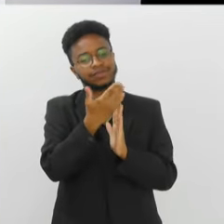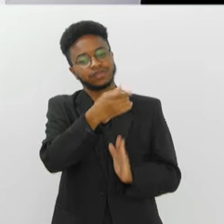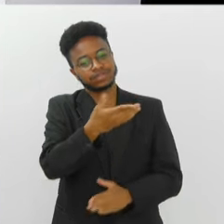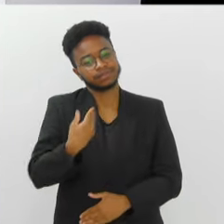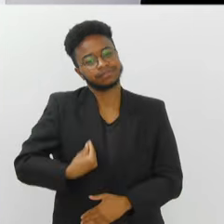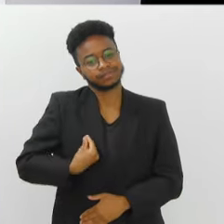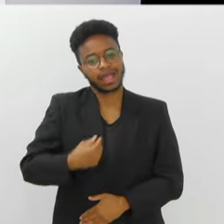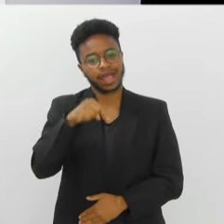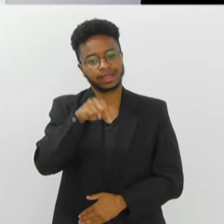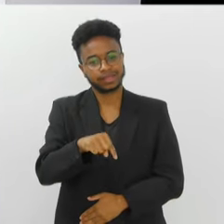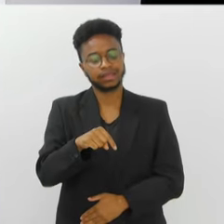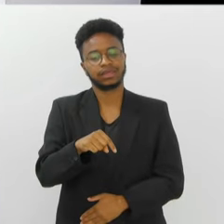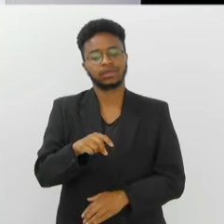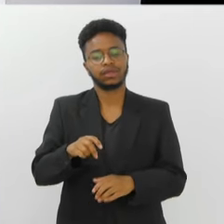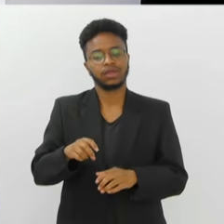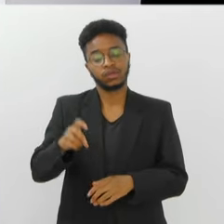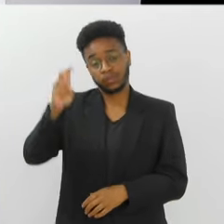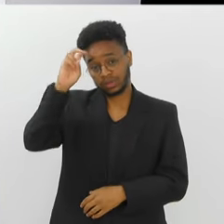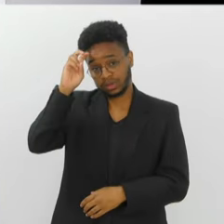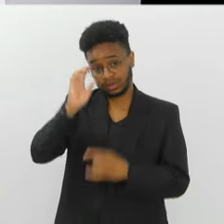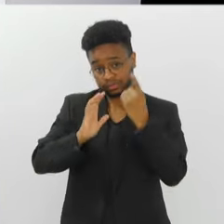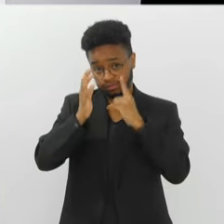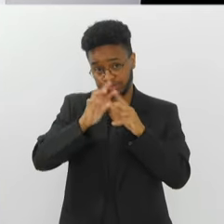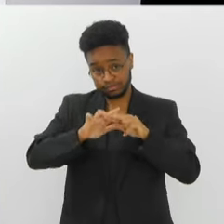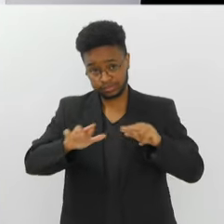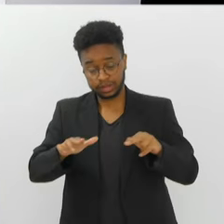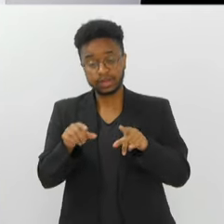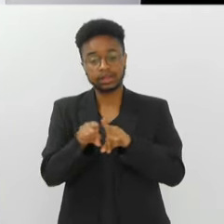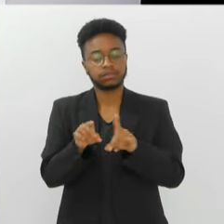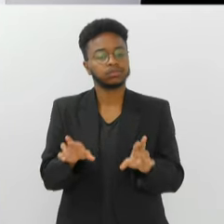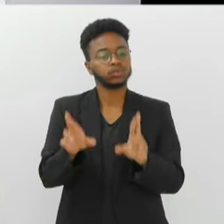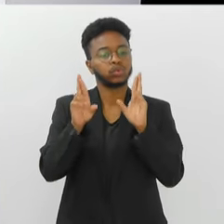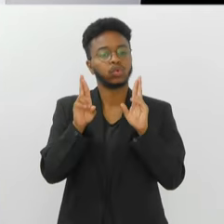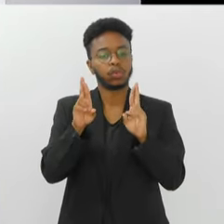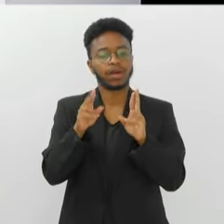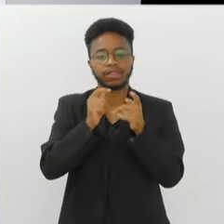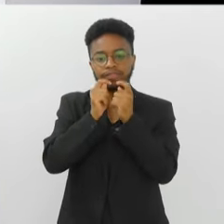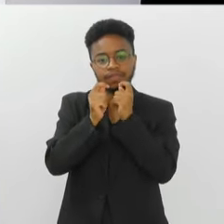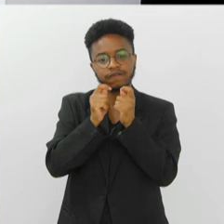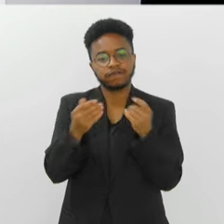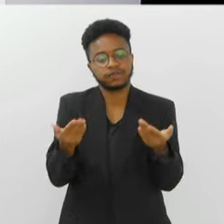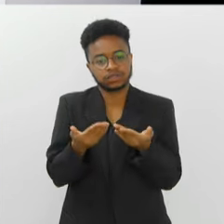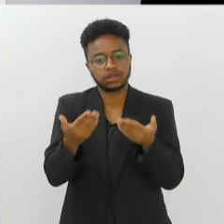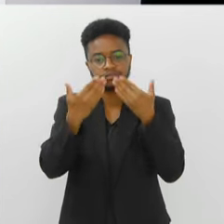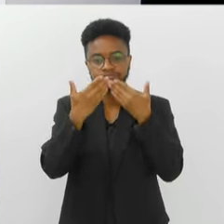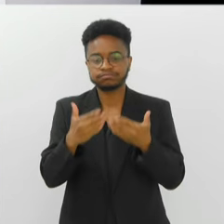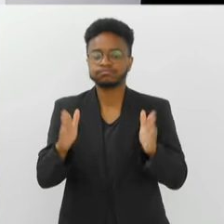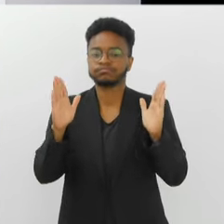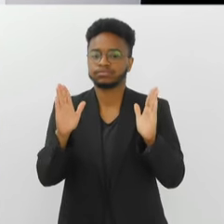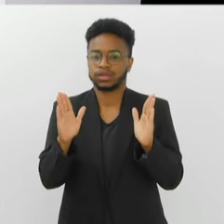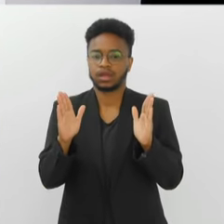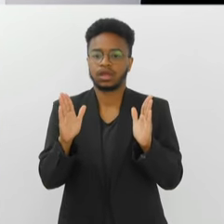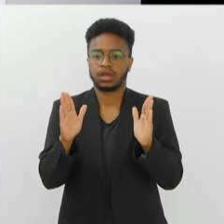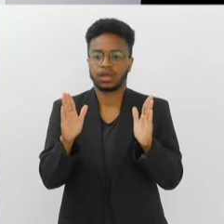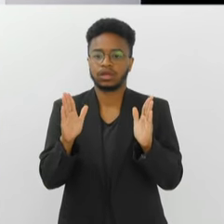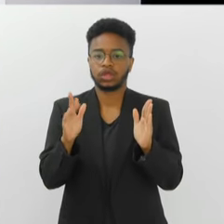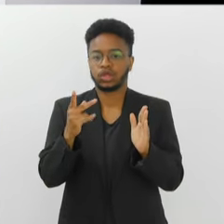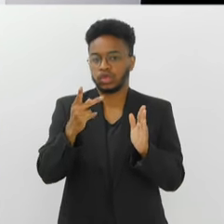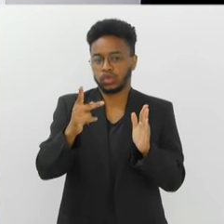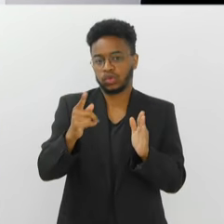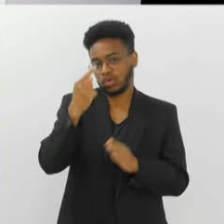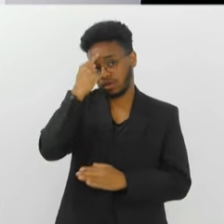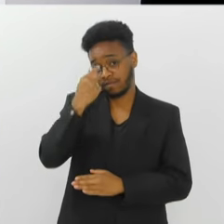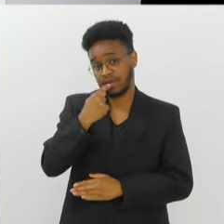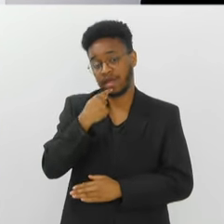agradecer demais a presença aqui no Quintas com Quintais. Espero que essa entrevista abra mais